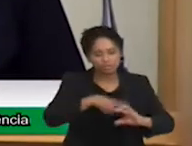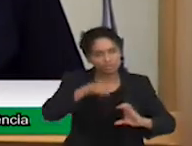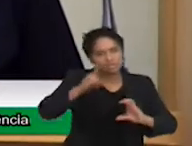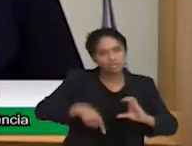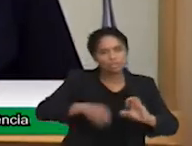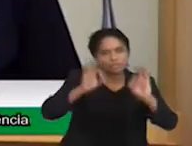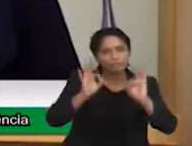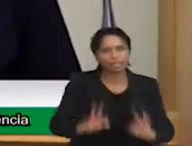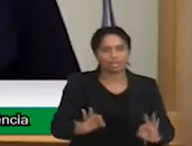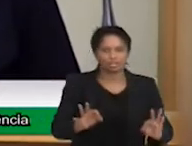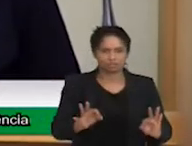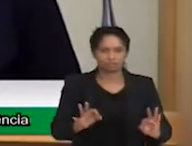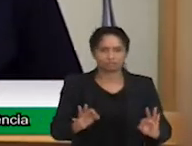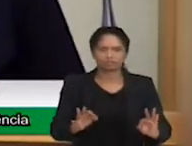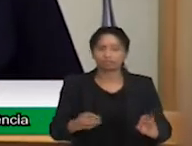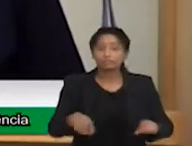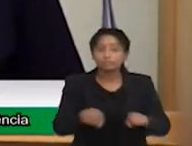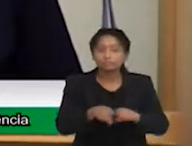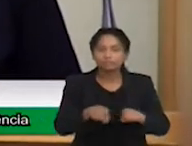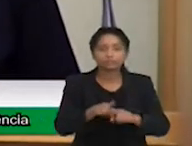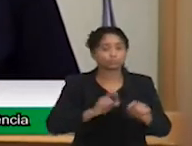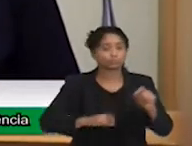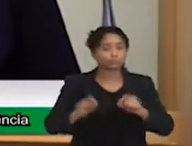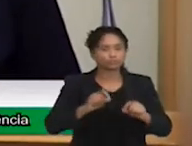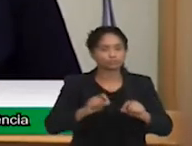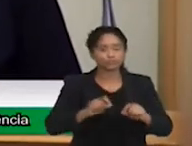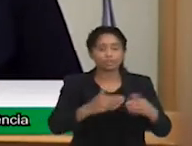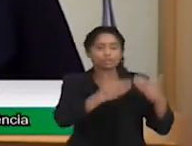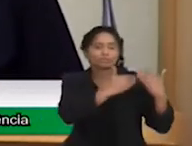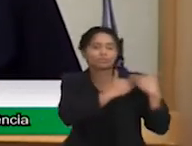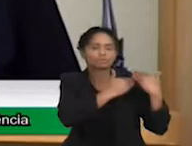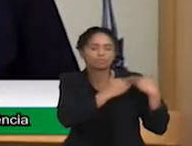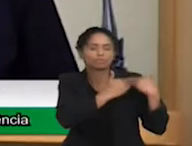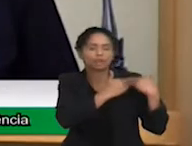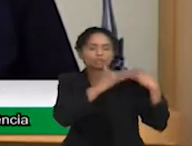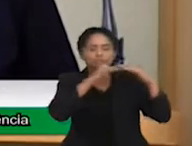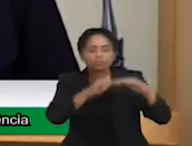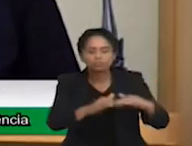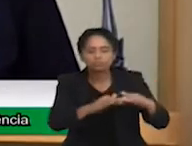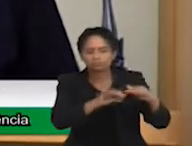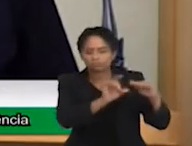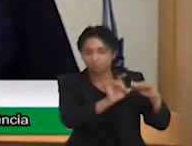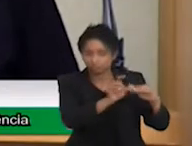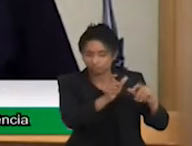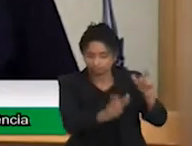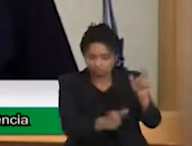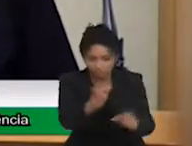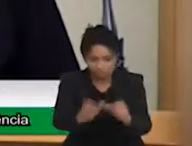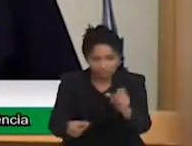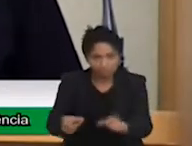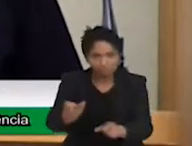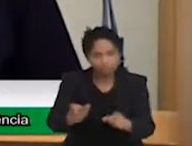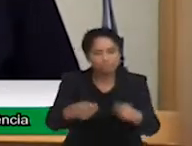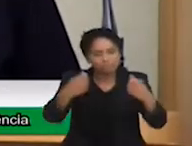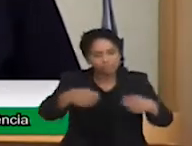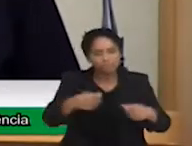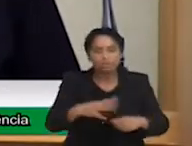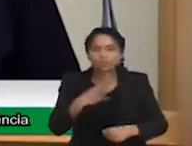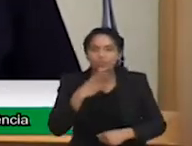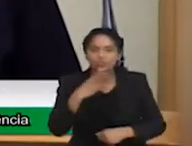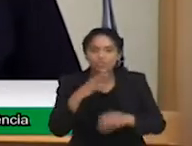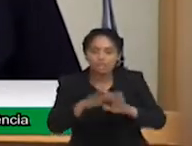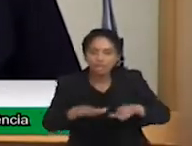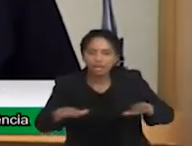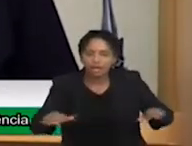é a compreensão individual de como e a forma com que cada criança aprende. Tudo